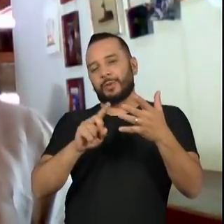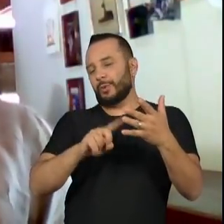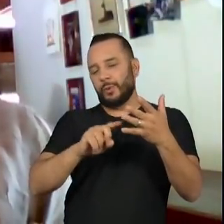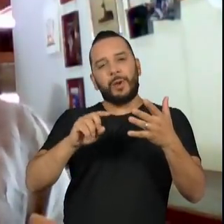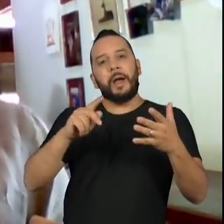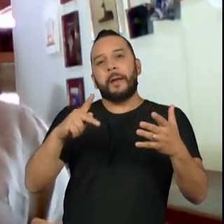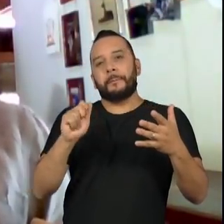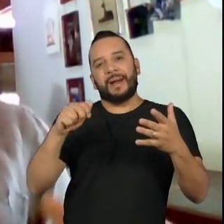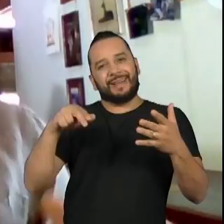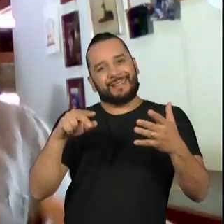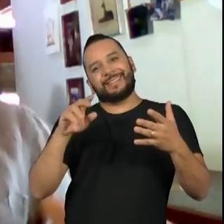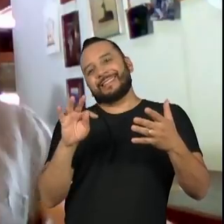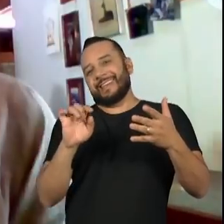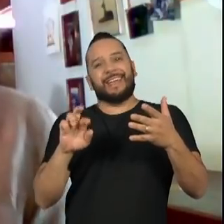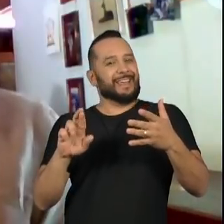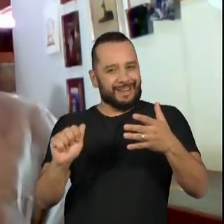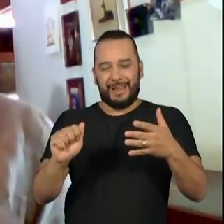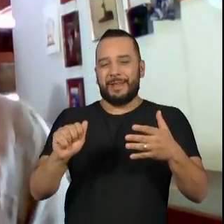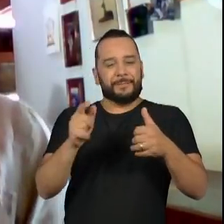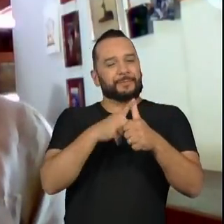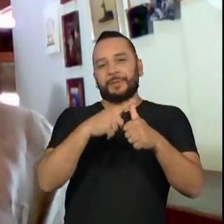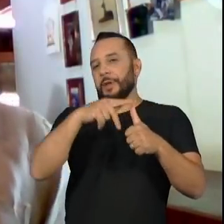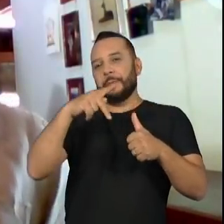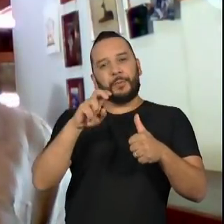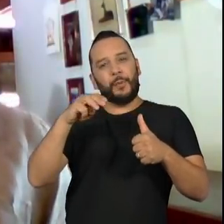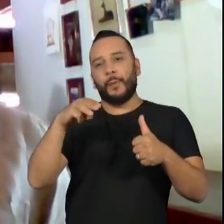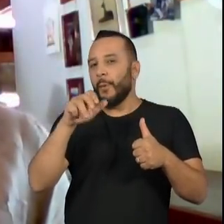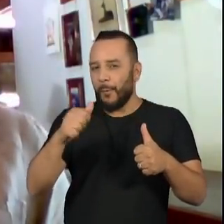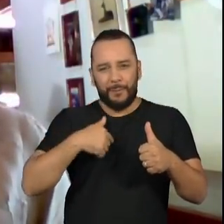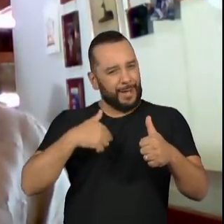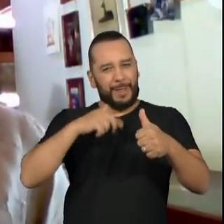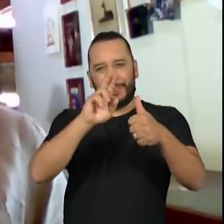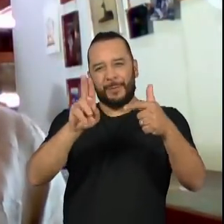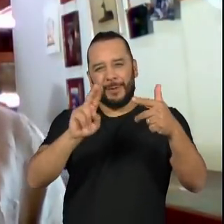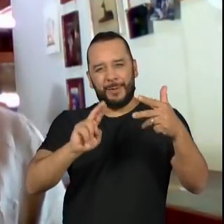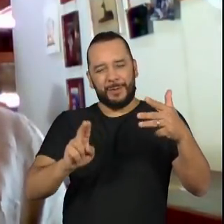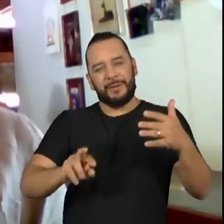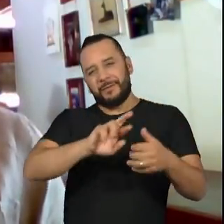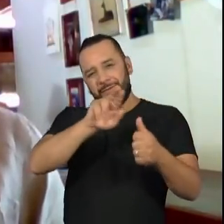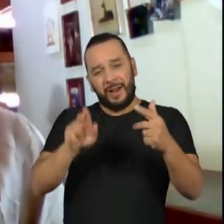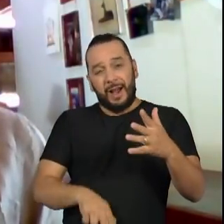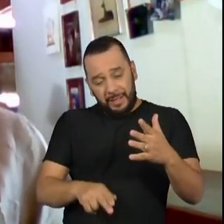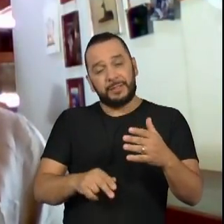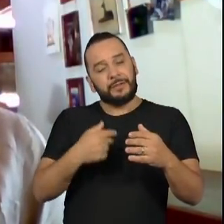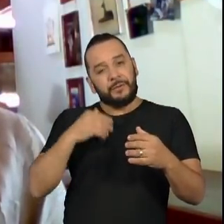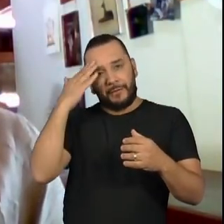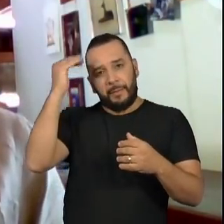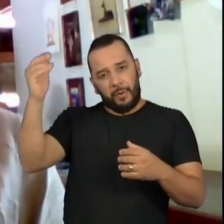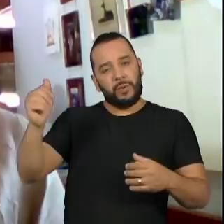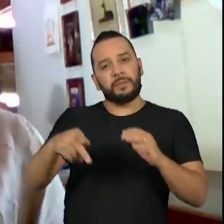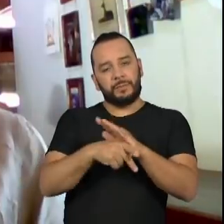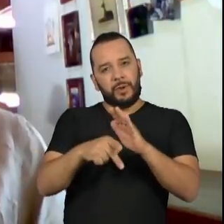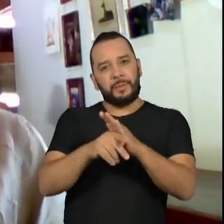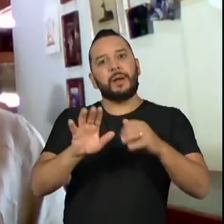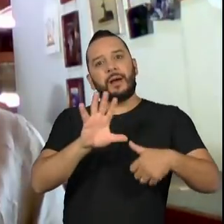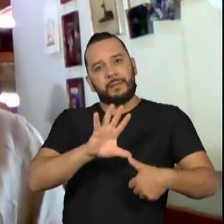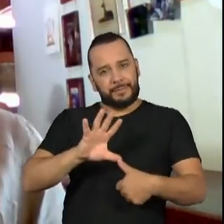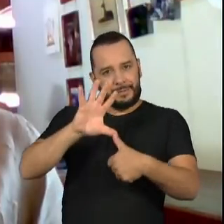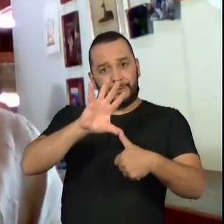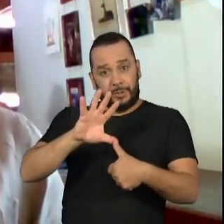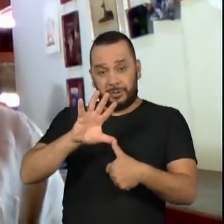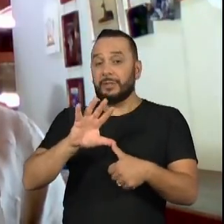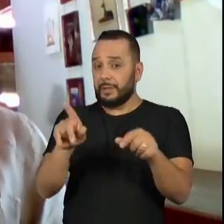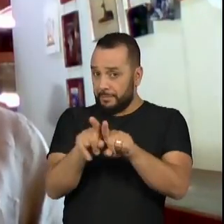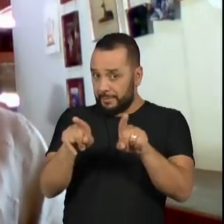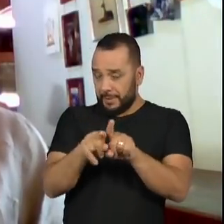Então, pluma, conhecido na América do Norte. Então, são vários nomes porque é uma espécie que habita